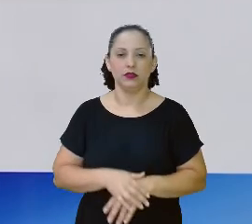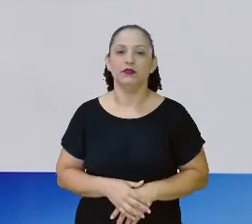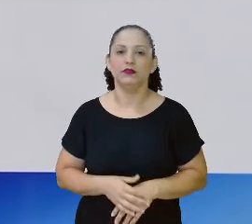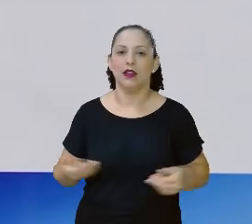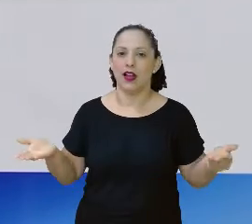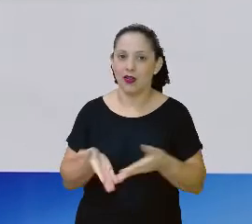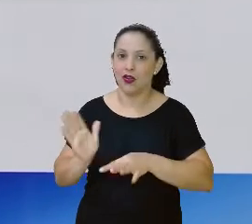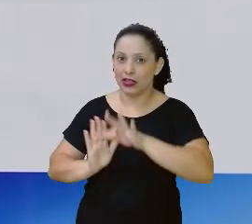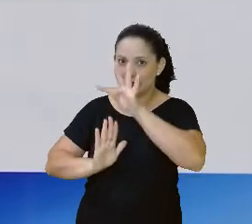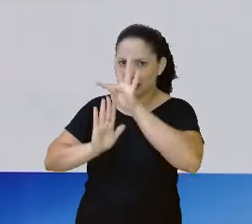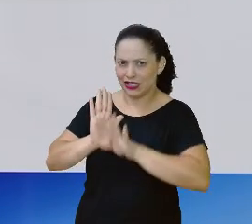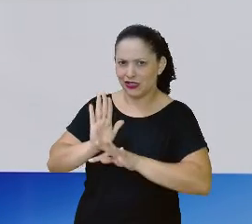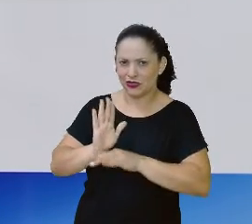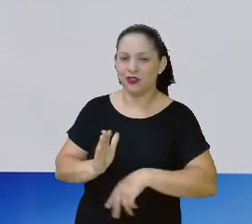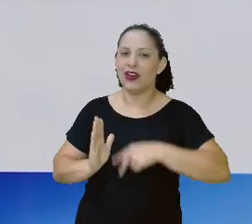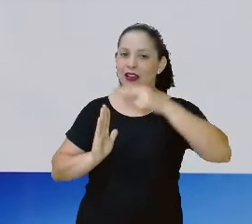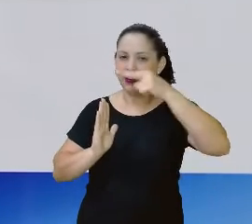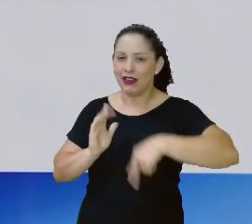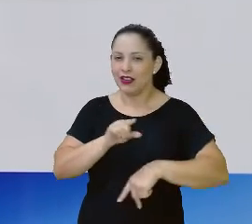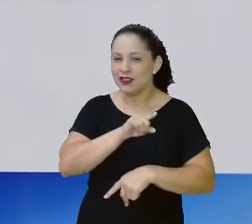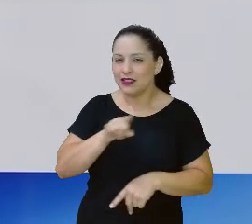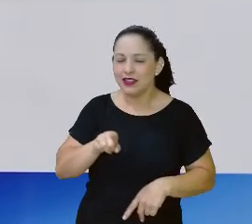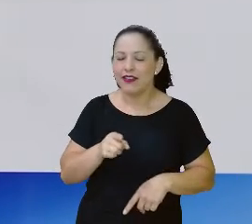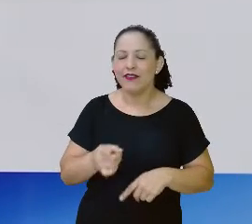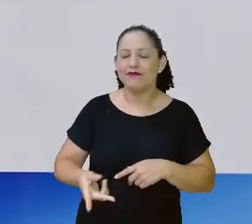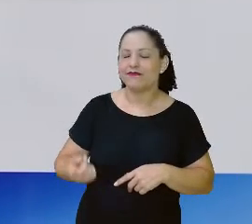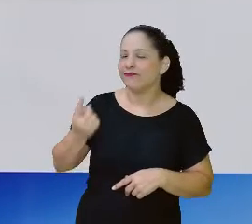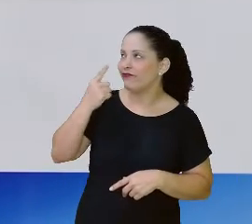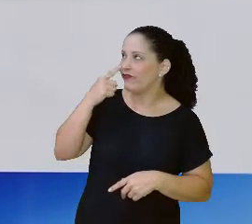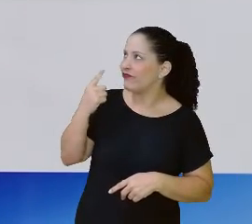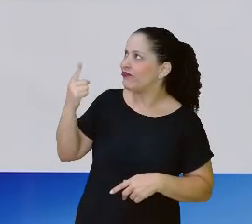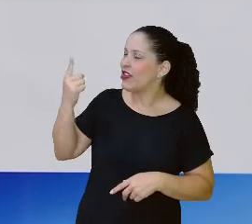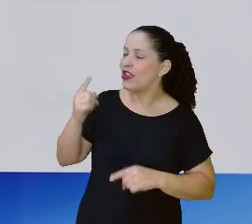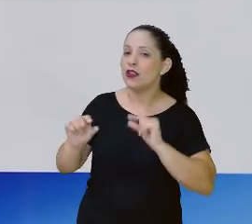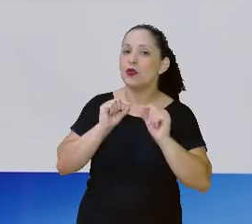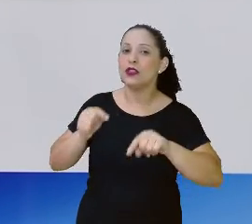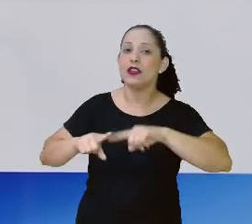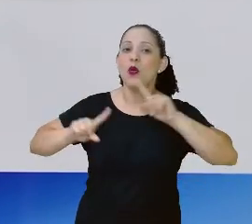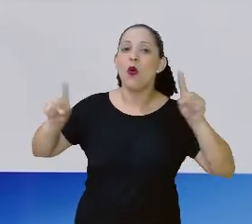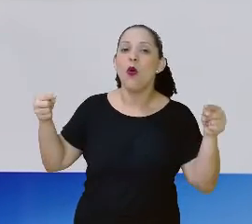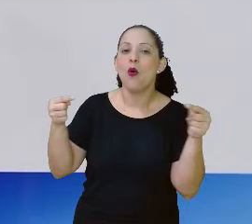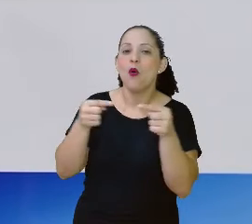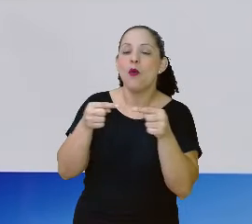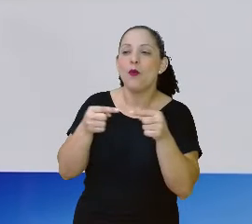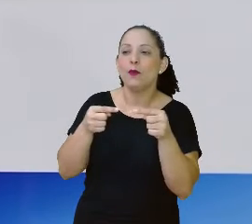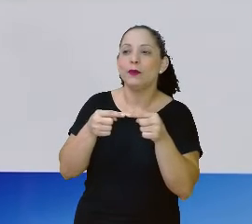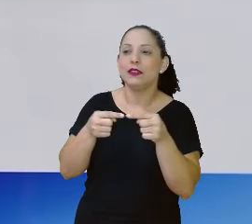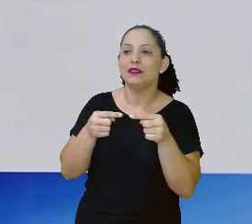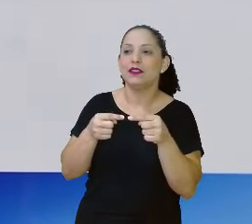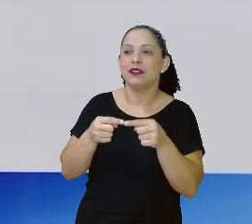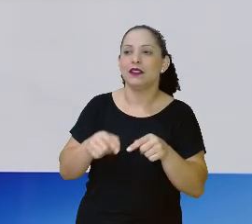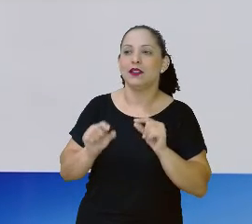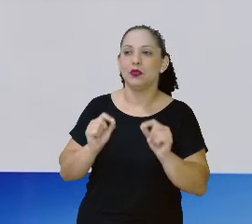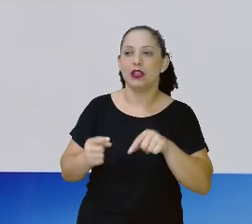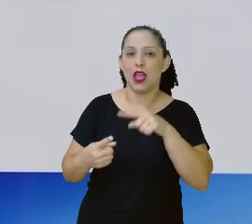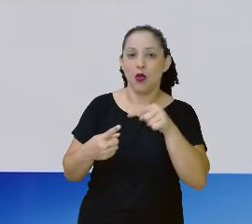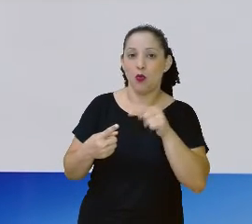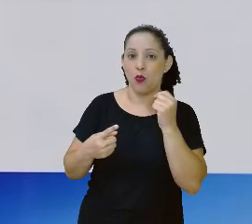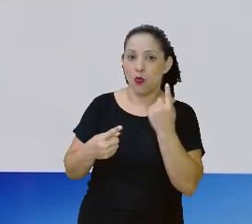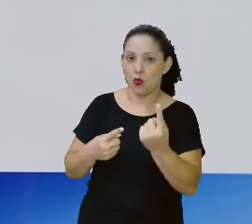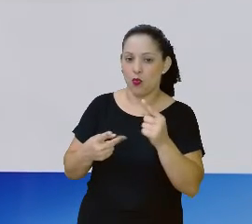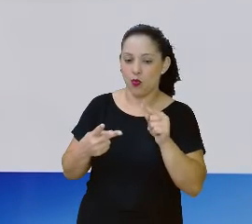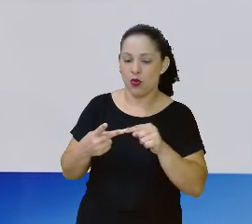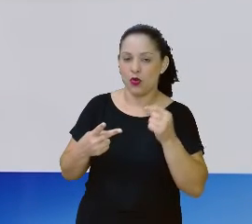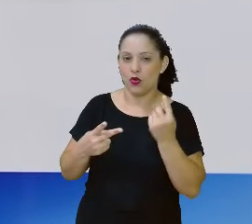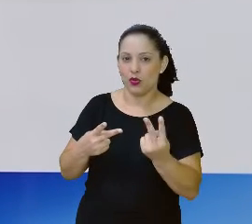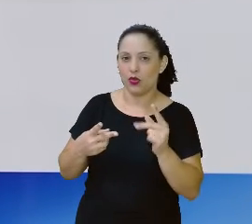texto. Eu vou ler, você vai me dizer que se reviravolta ali. um ato ou efeito de voltar ao sentido